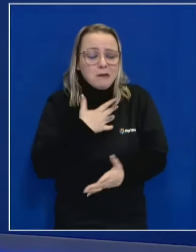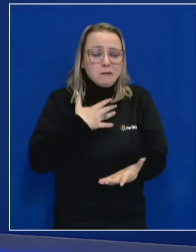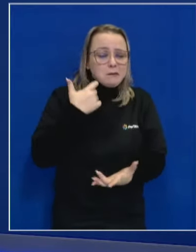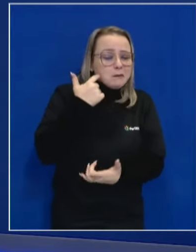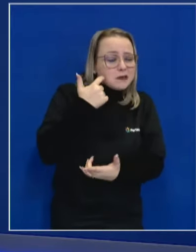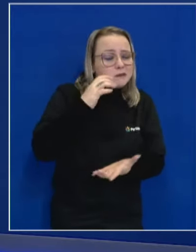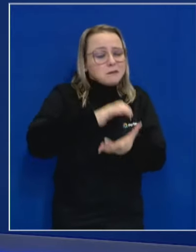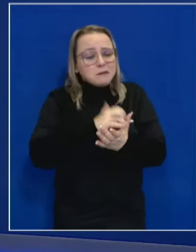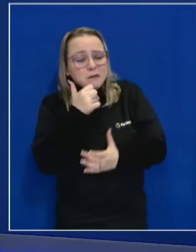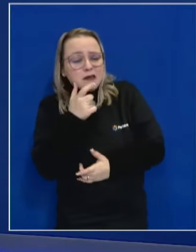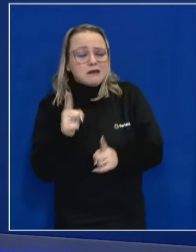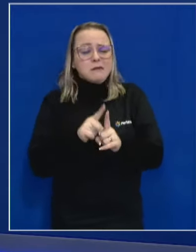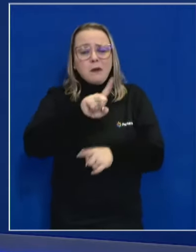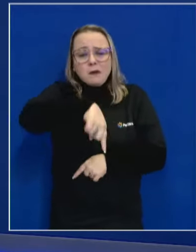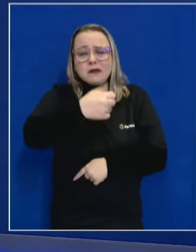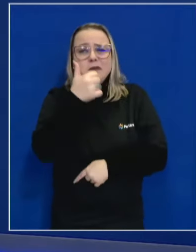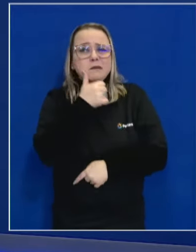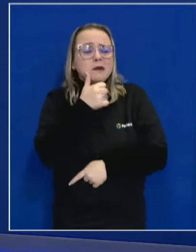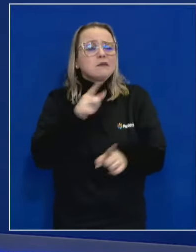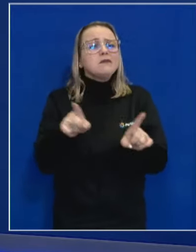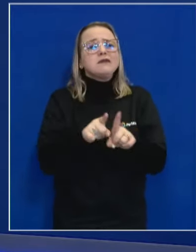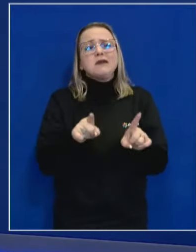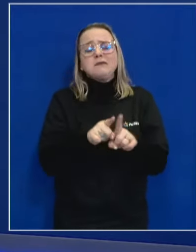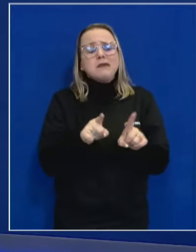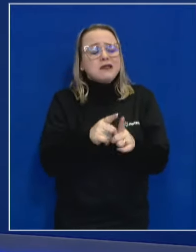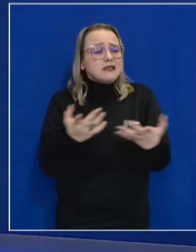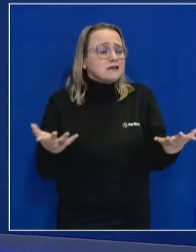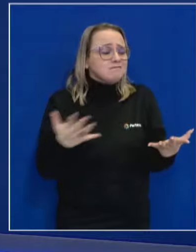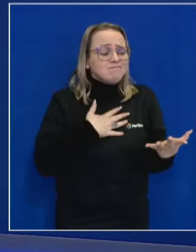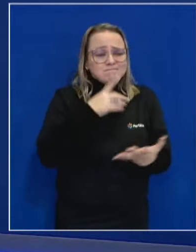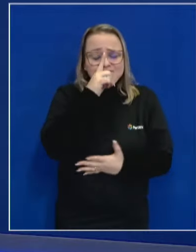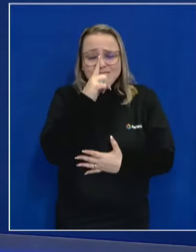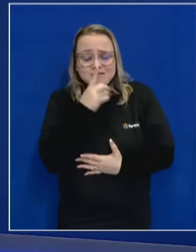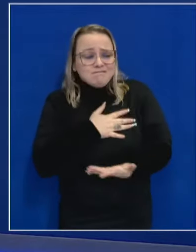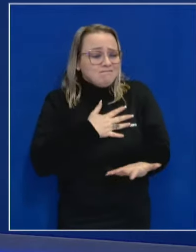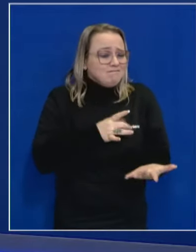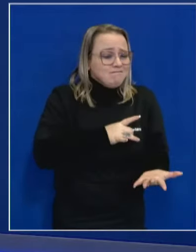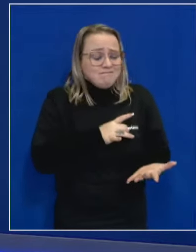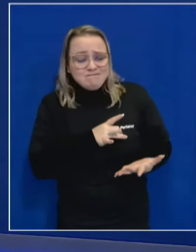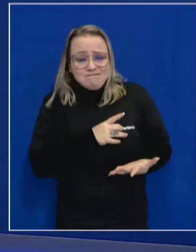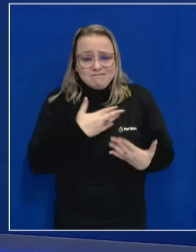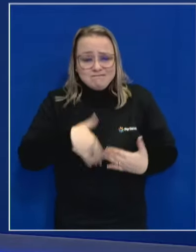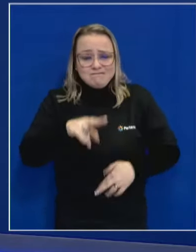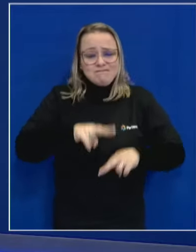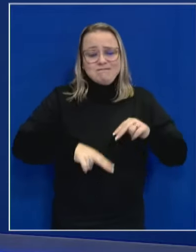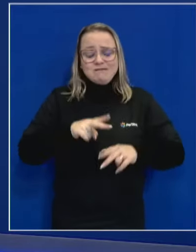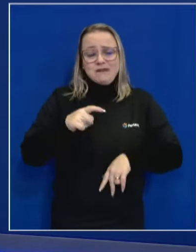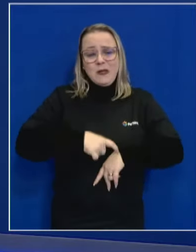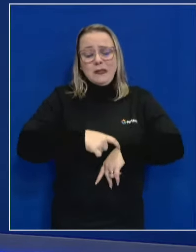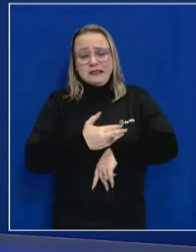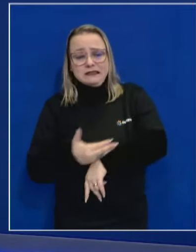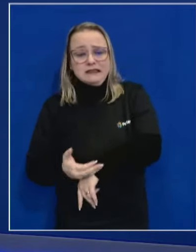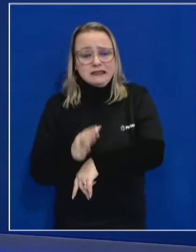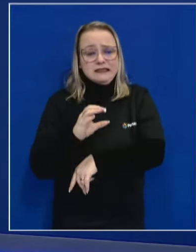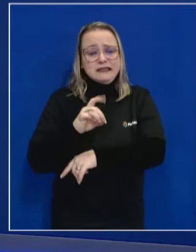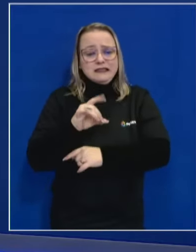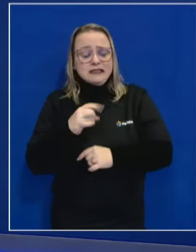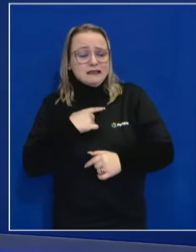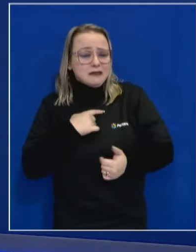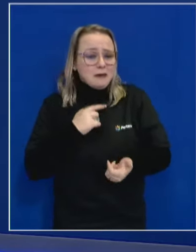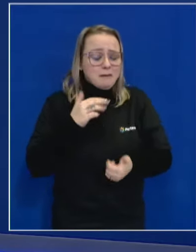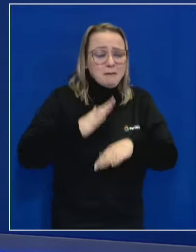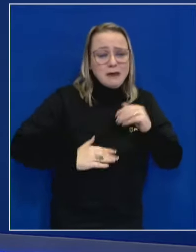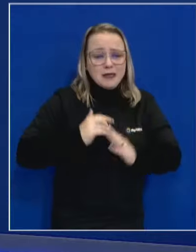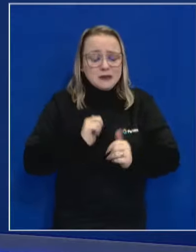esposa ou em tantas outras mães por aí, o quanto se sentem inseguras de ir para uma pracinha uma hora muito cedo da manhã, praticar esportes, enfim,